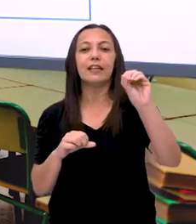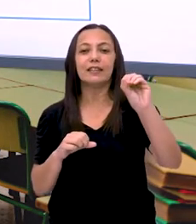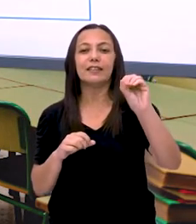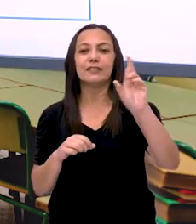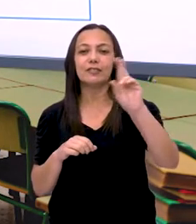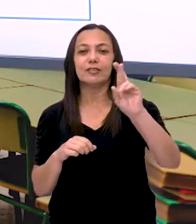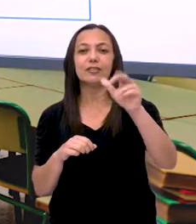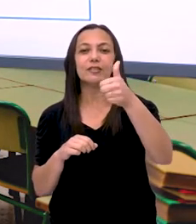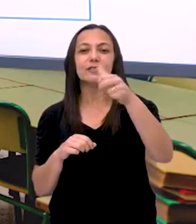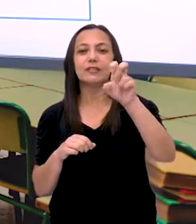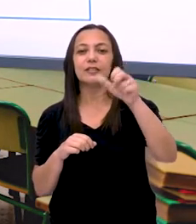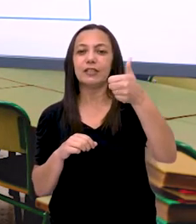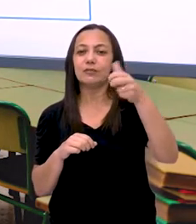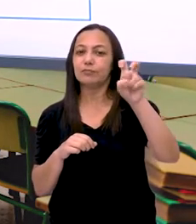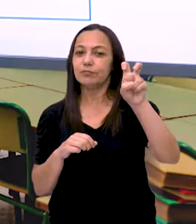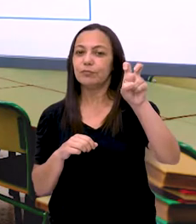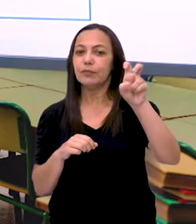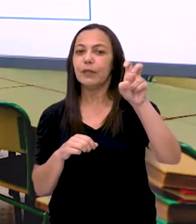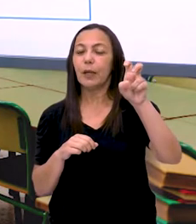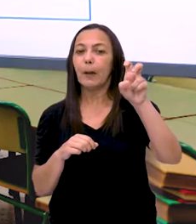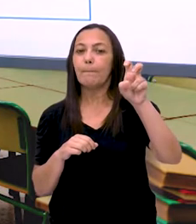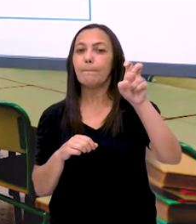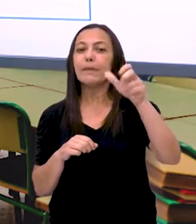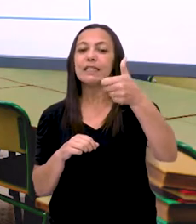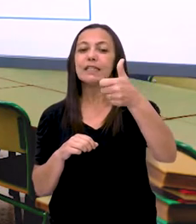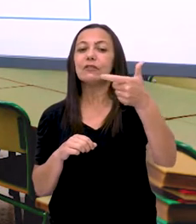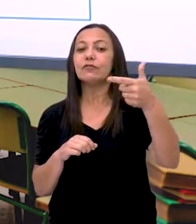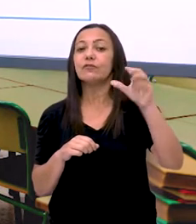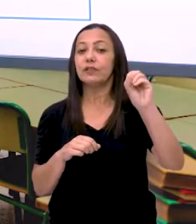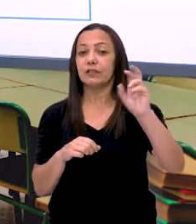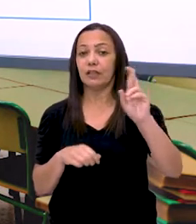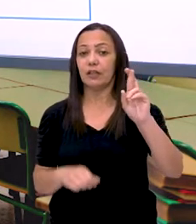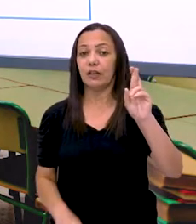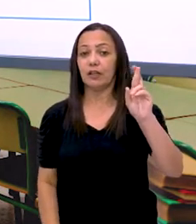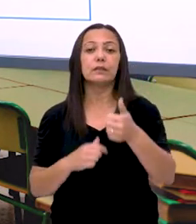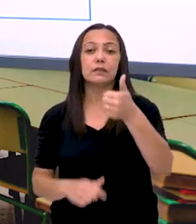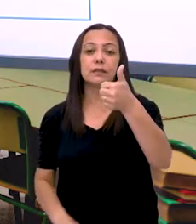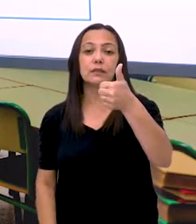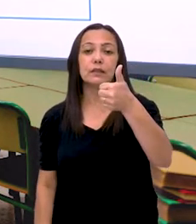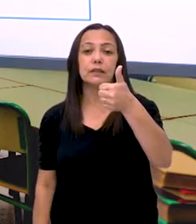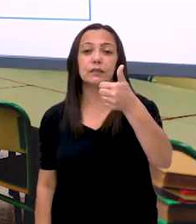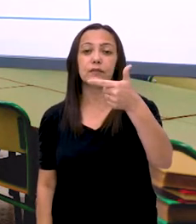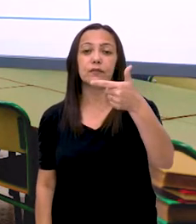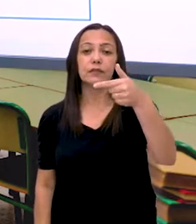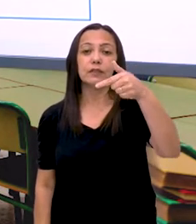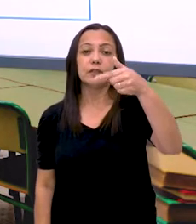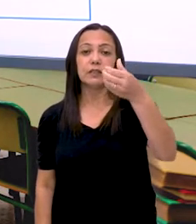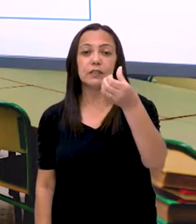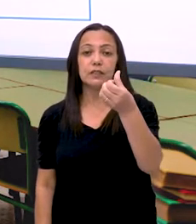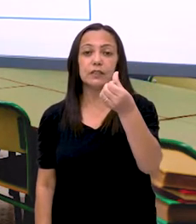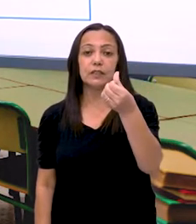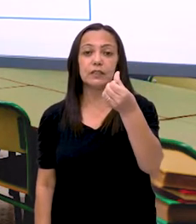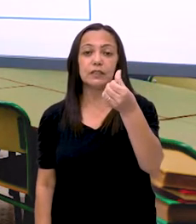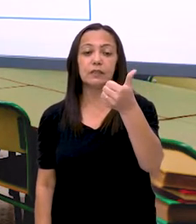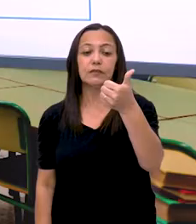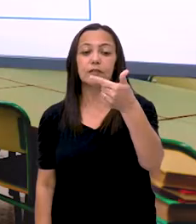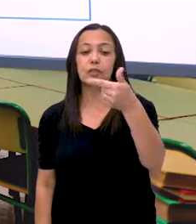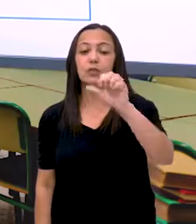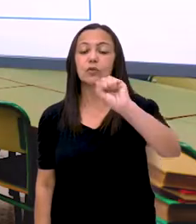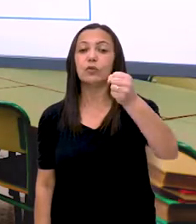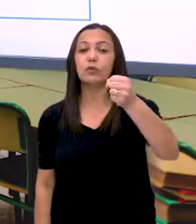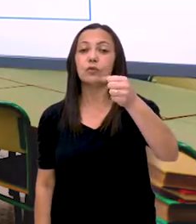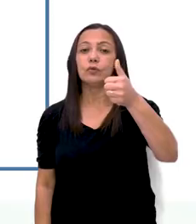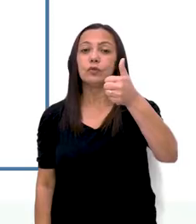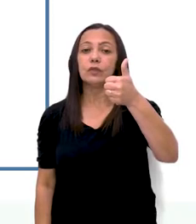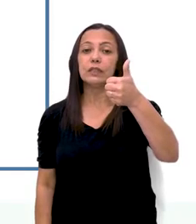Cento e dez. Cento e quinze. Mais cinco. Cento e vinte. Cento e vinte e seis. Cento e